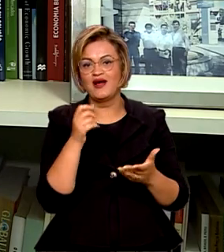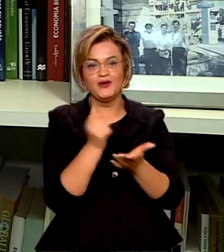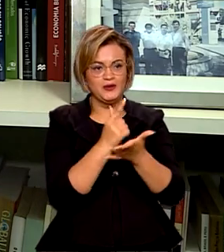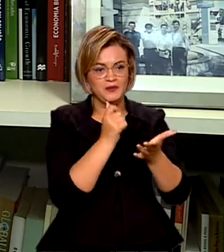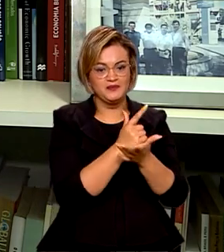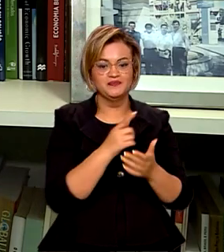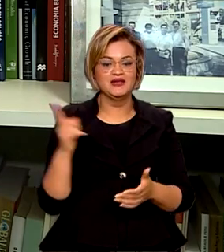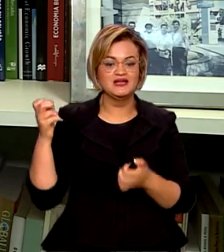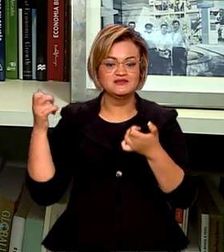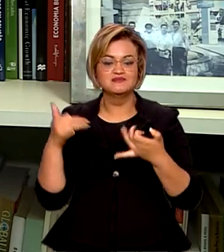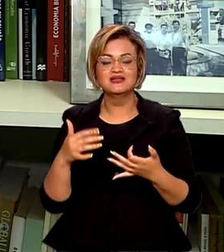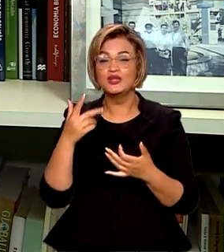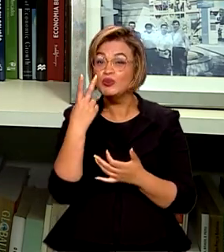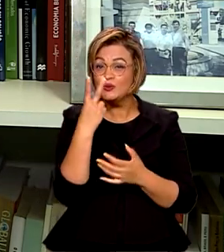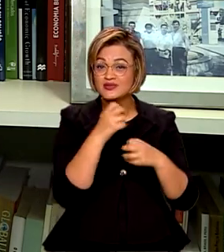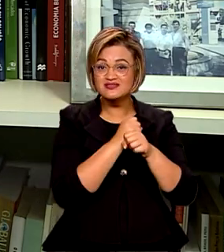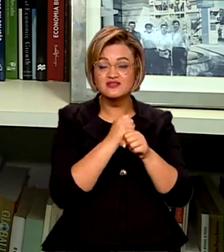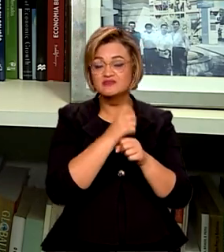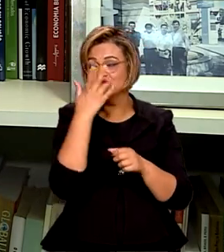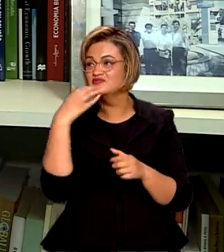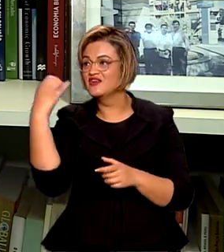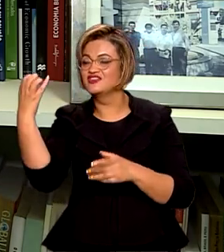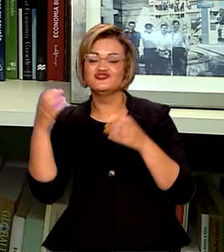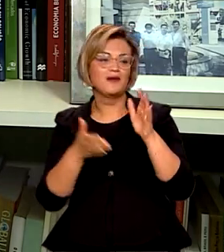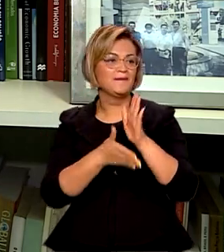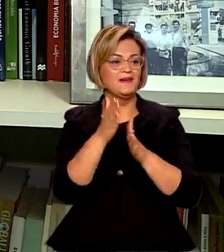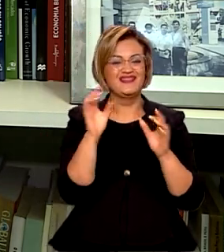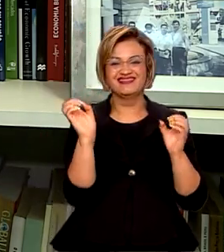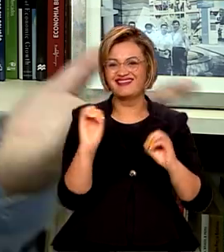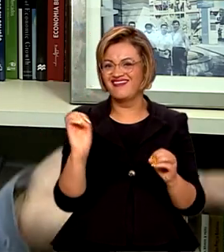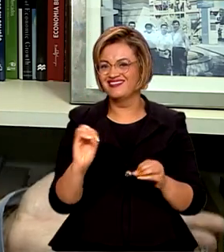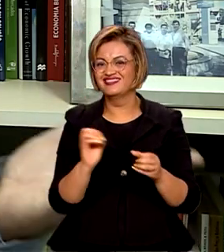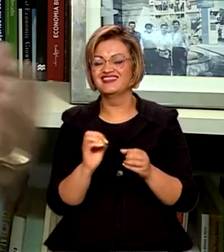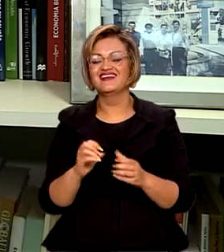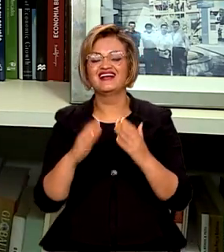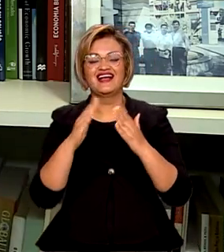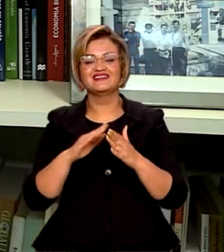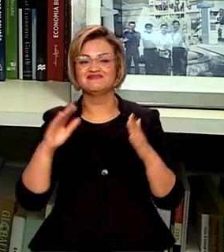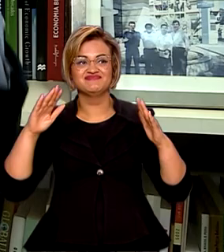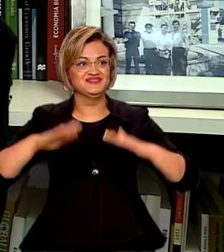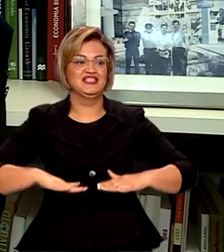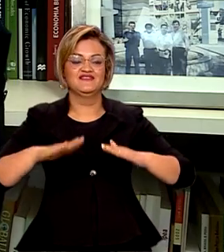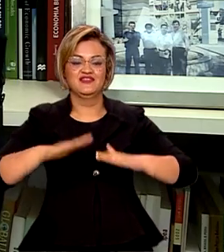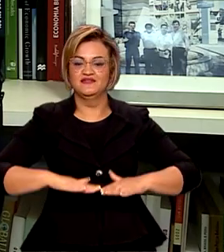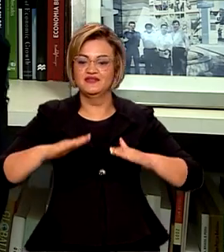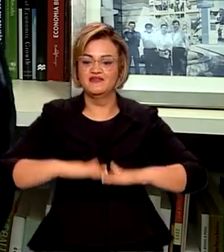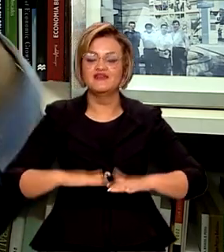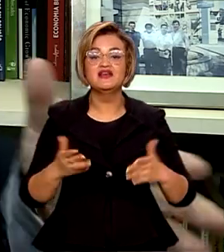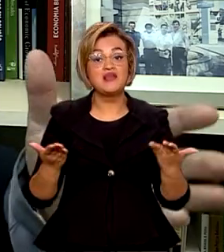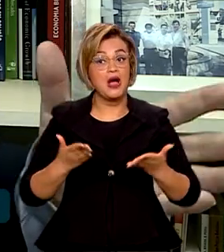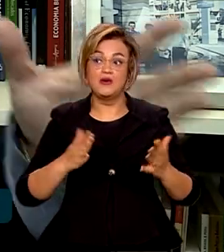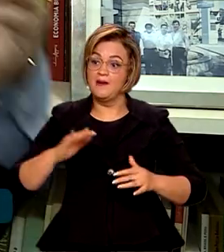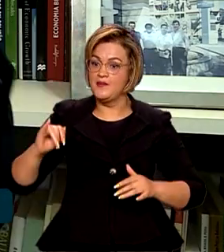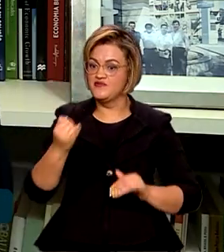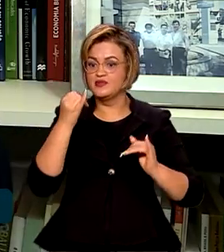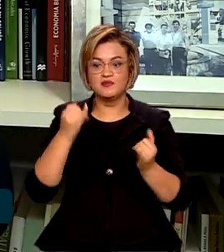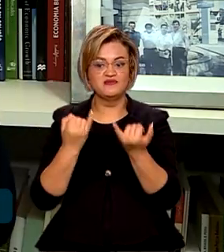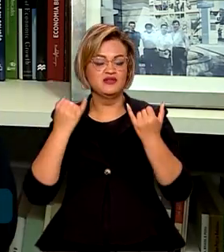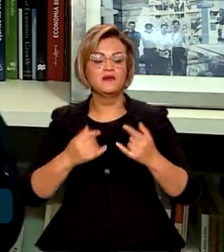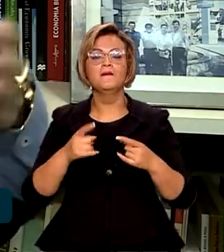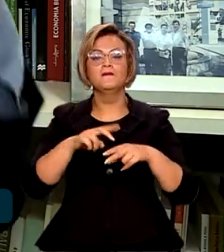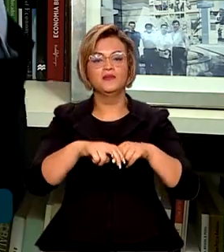trancadas em casa, sem poder viajar, sem poder aproveitar a vida. Então, é natural que haja